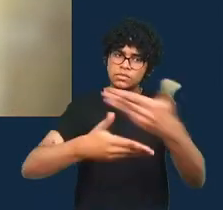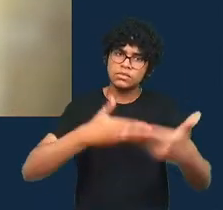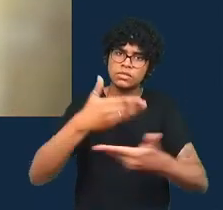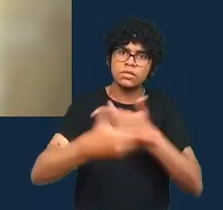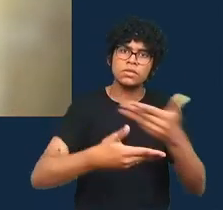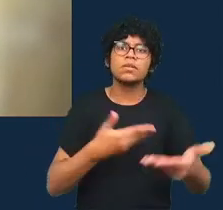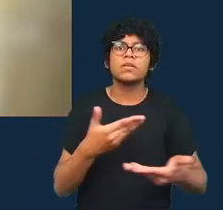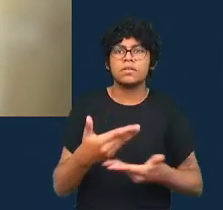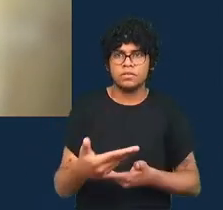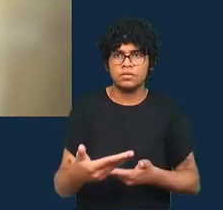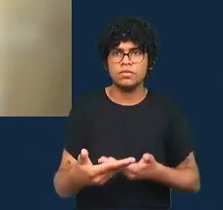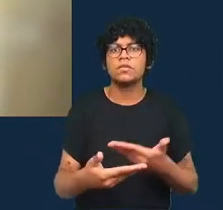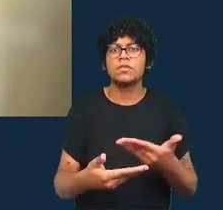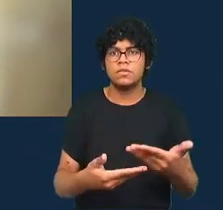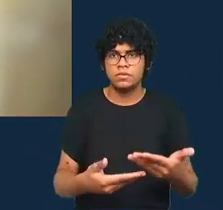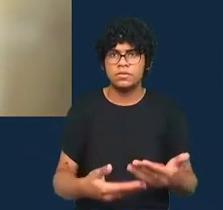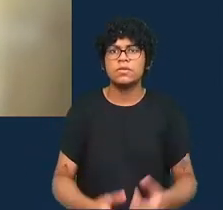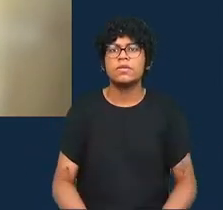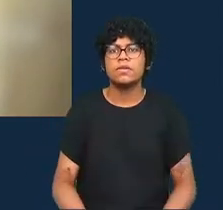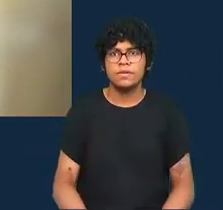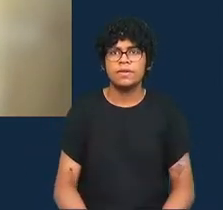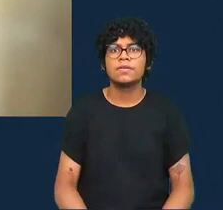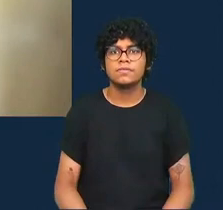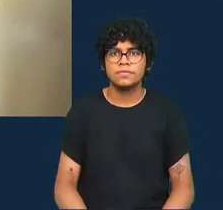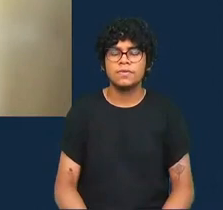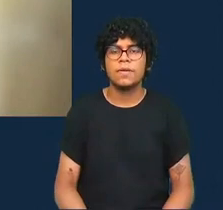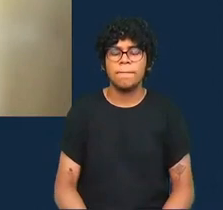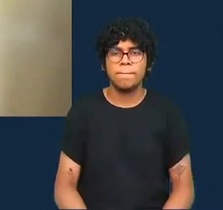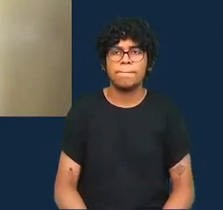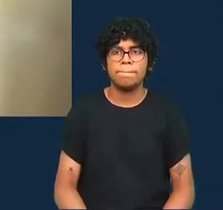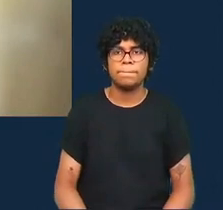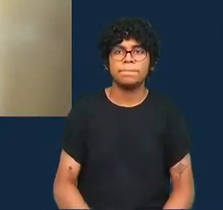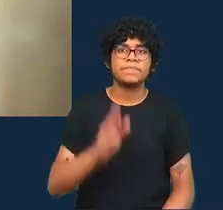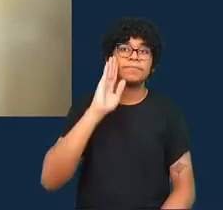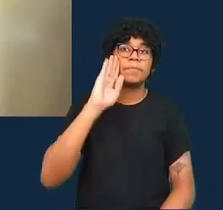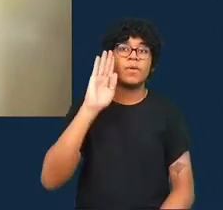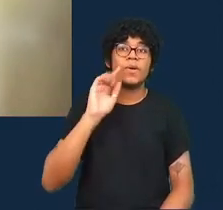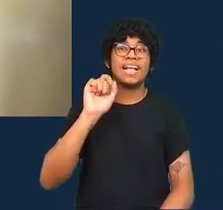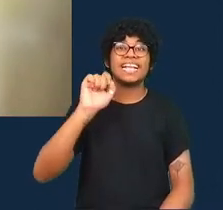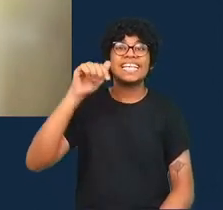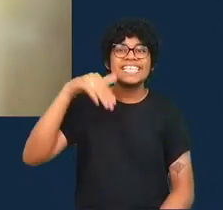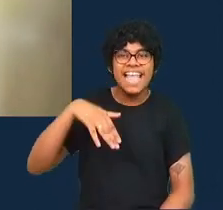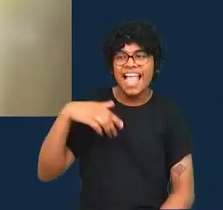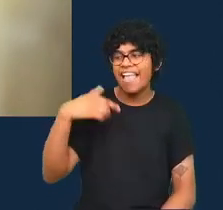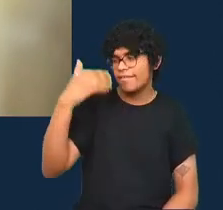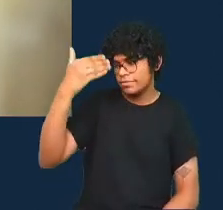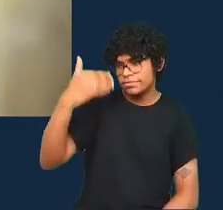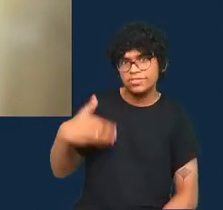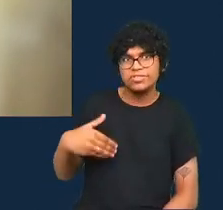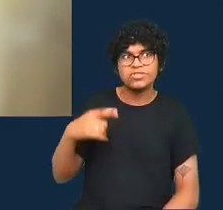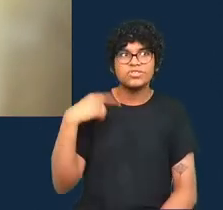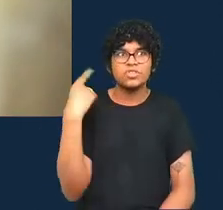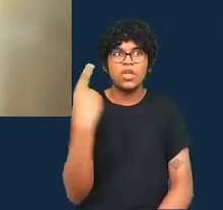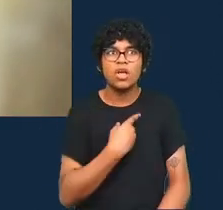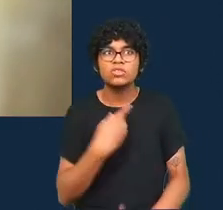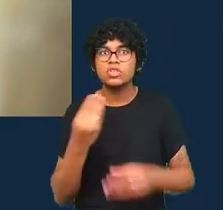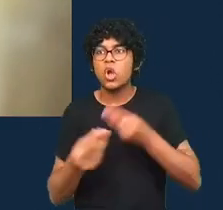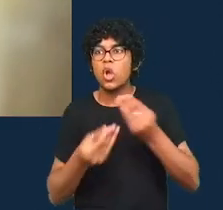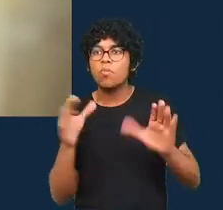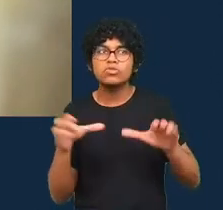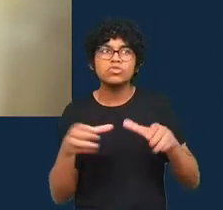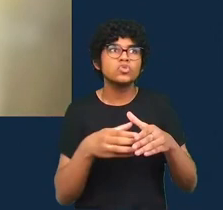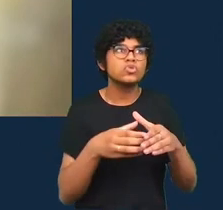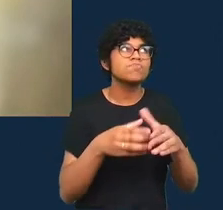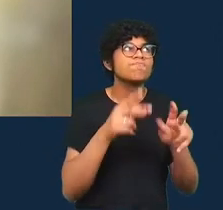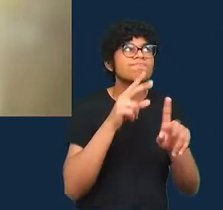conter várias questões fundamentais sobre quem somos como quem somos como estamos juntos e como entendemos o mundo